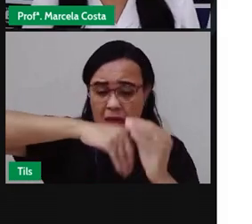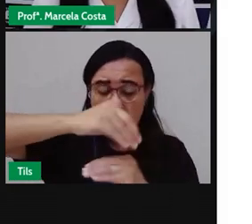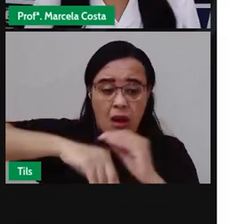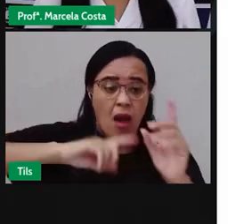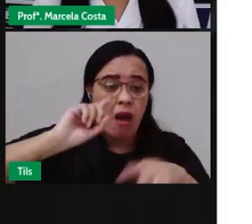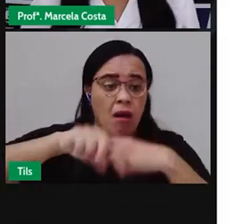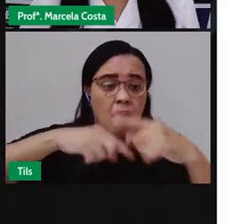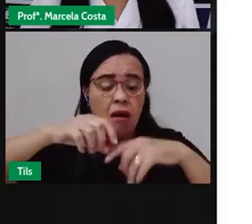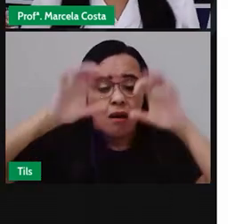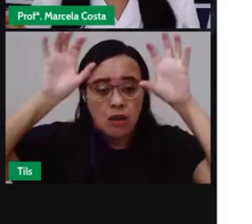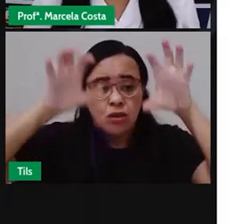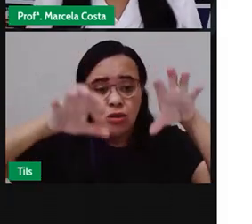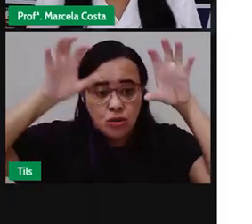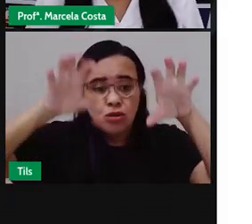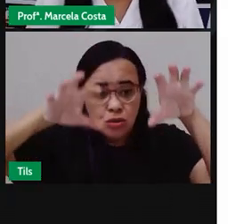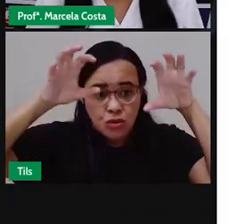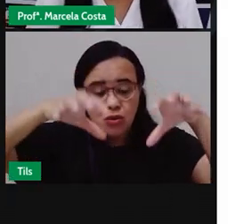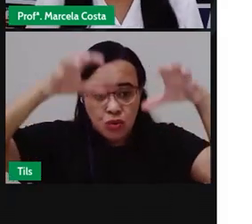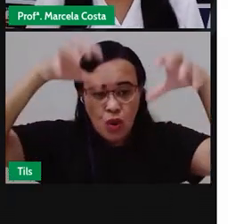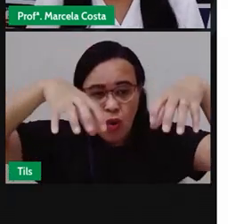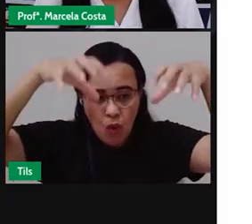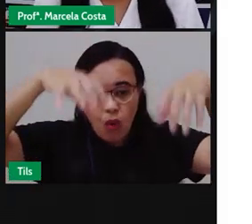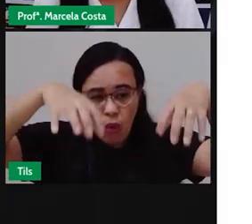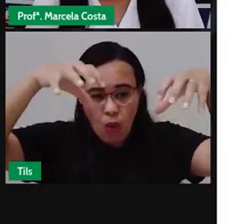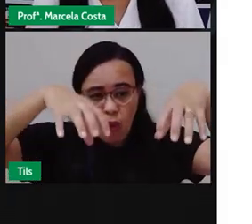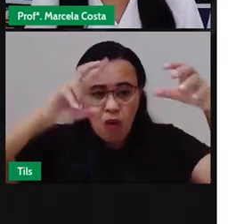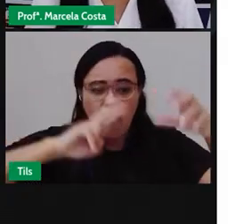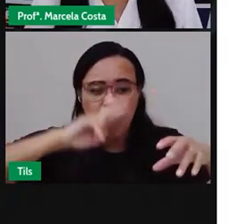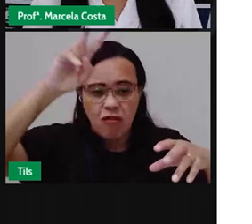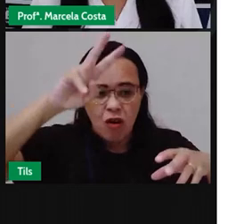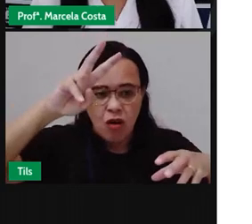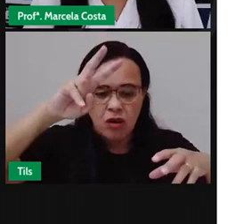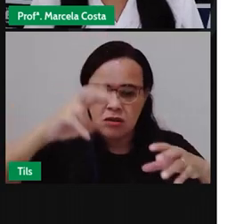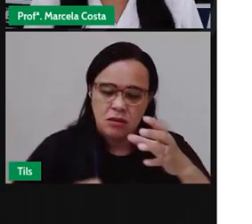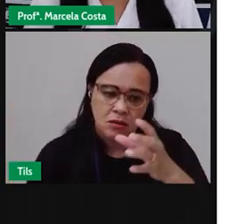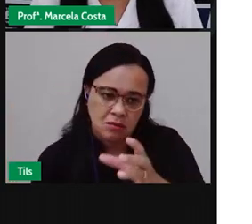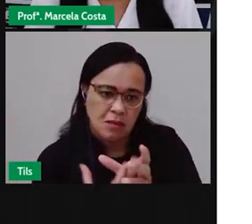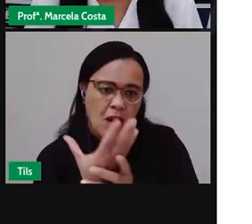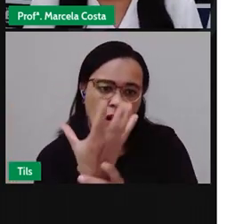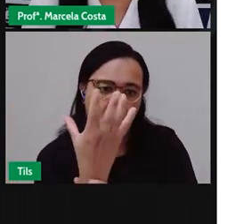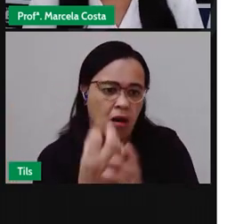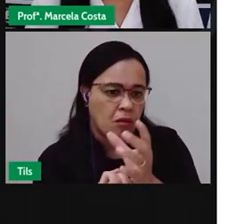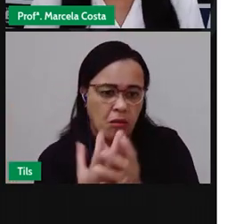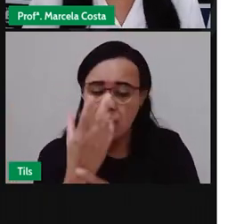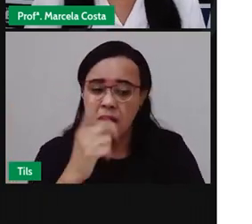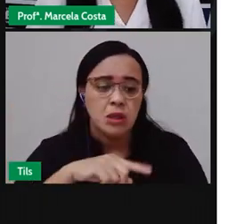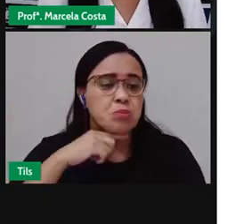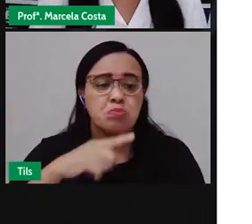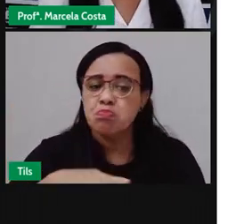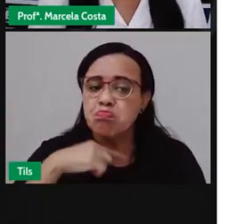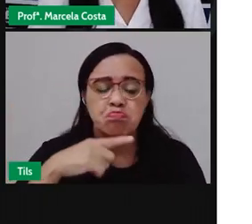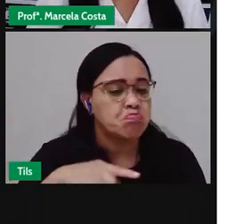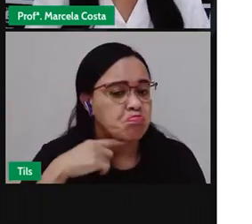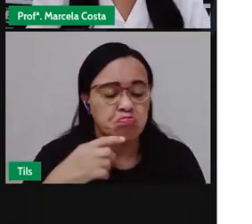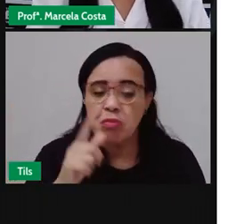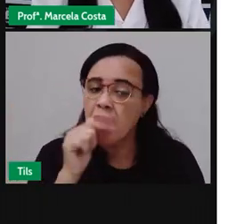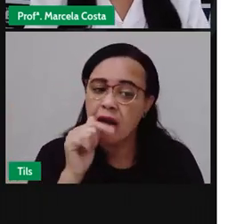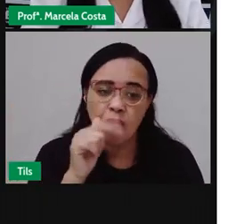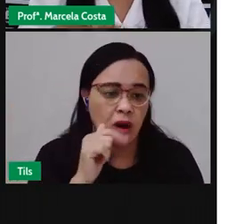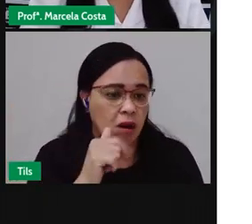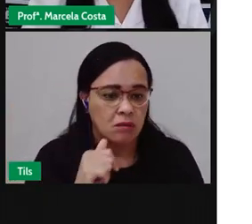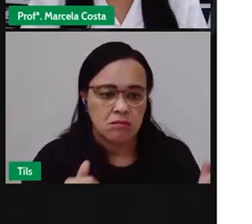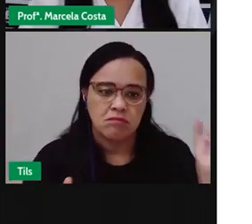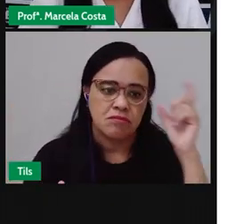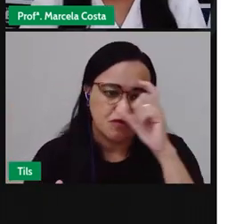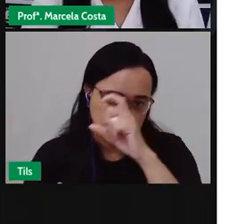forte, essa garrafa pet, ela pode entrar ali no bueiro, entupir, e aí a água não vai ter pra onde escoar, e vai